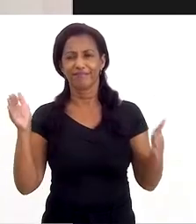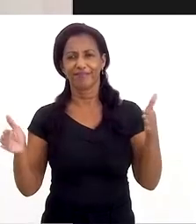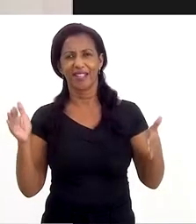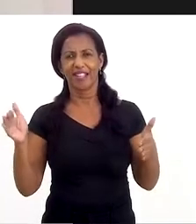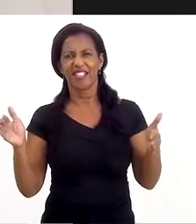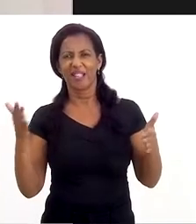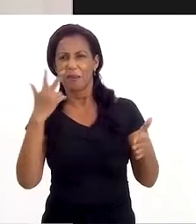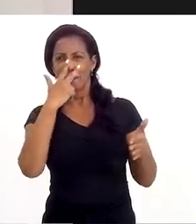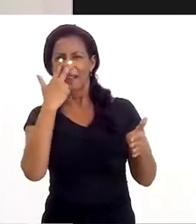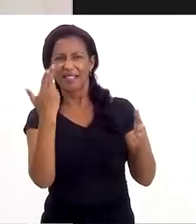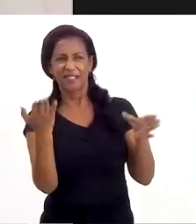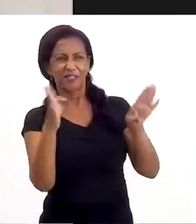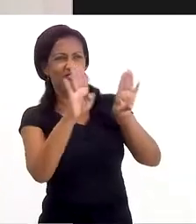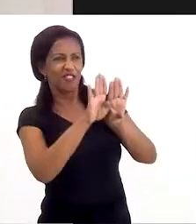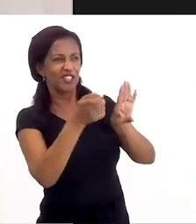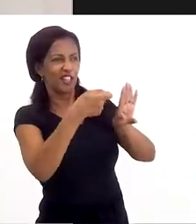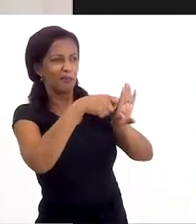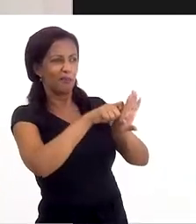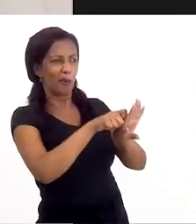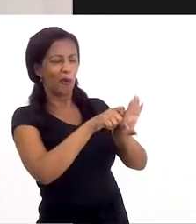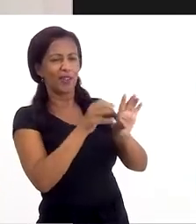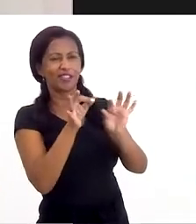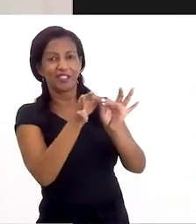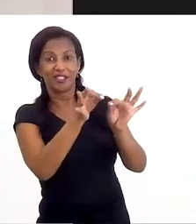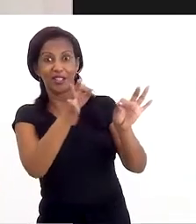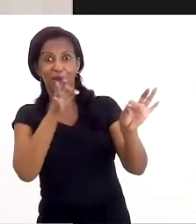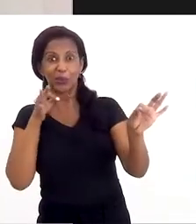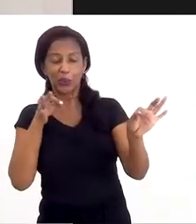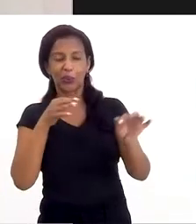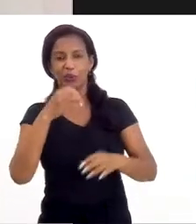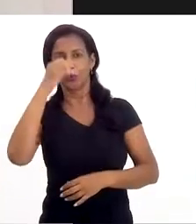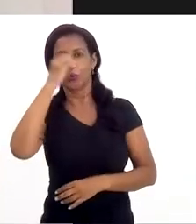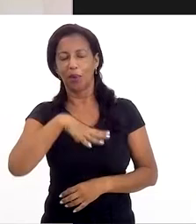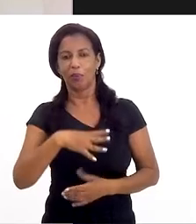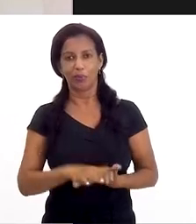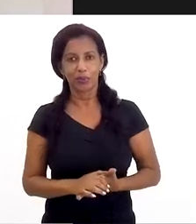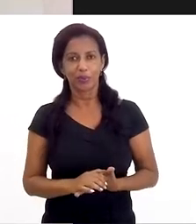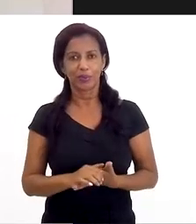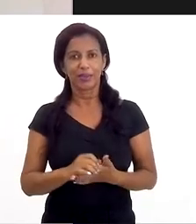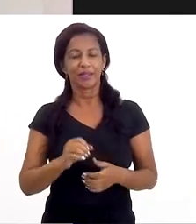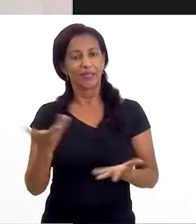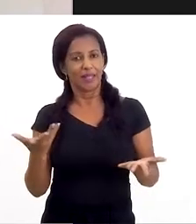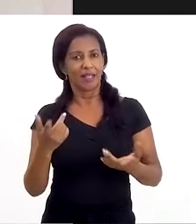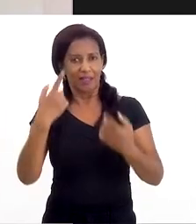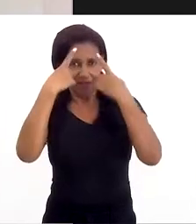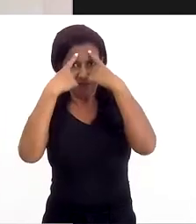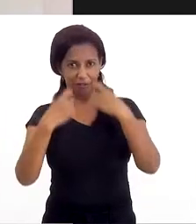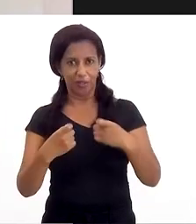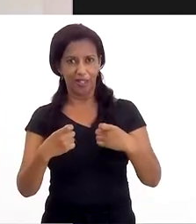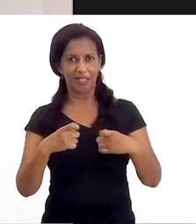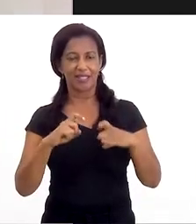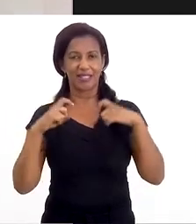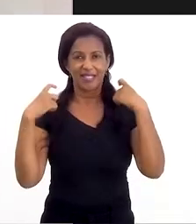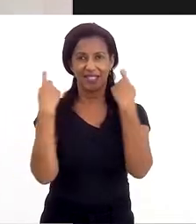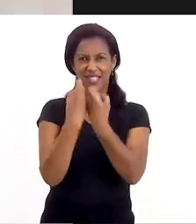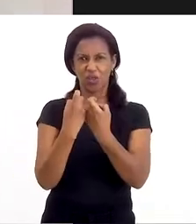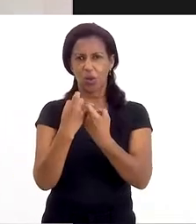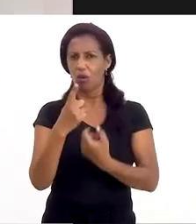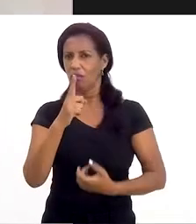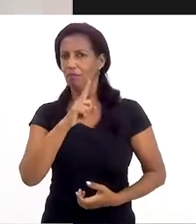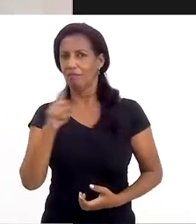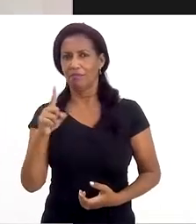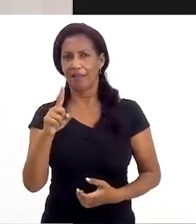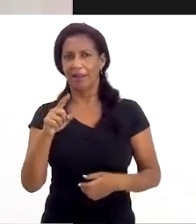se nós fechássemos a porta da nossa casa, nós estaríamos longe, né, do abuso sexual. E eu acredito que a pandemia